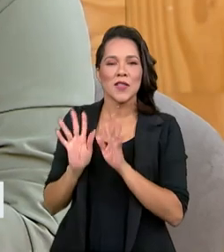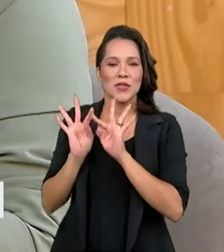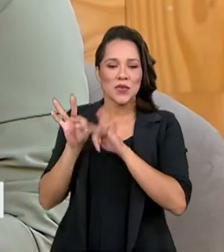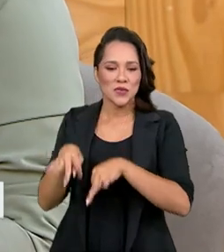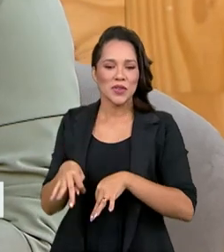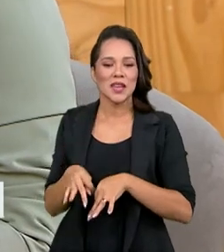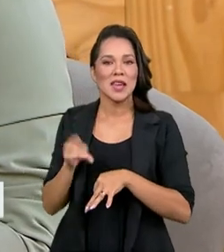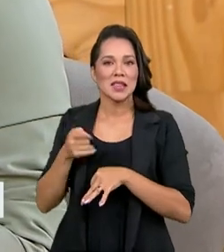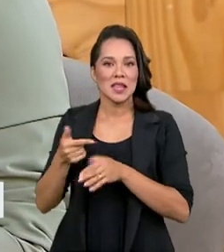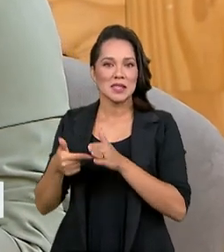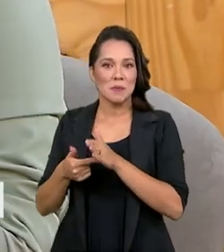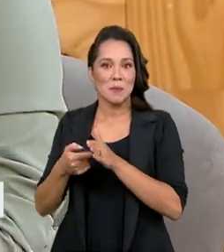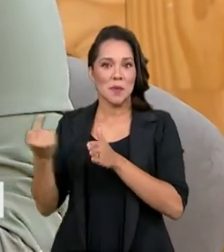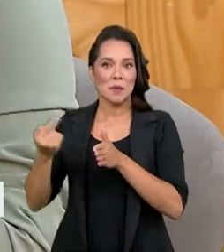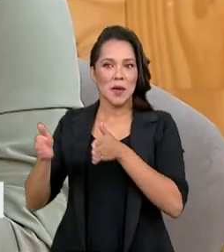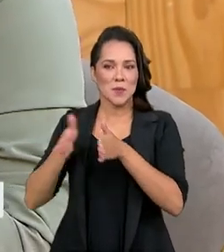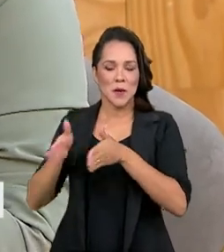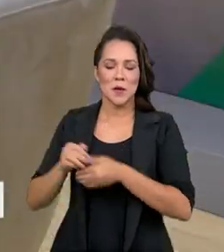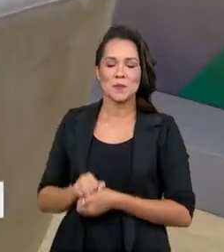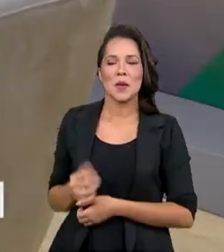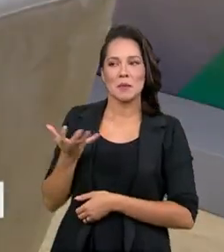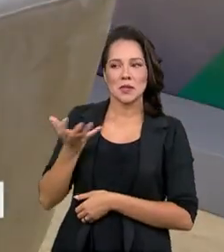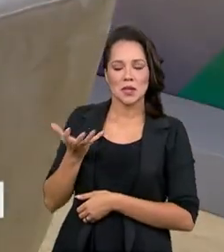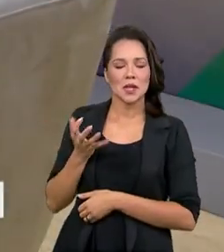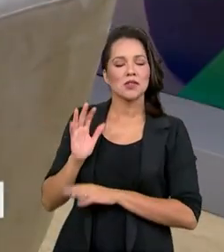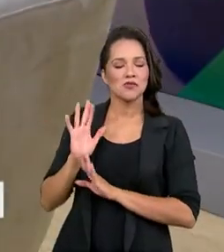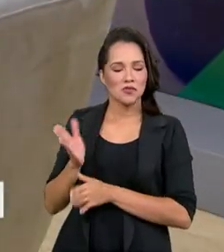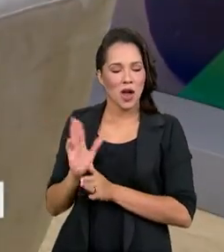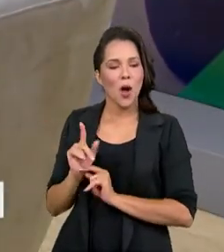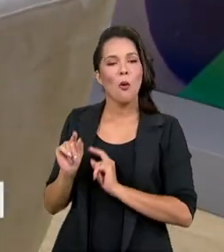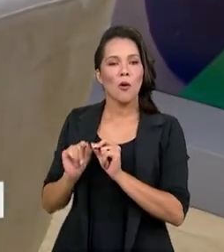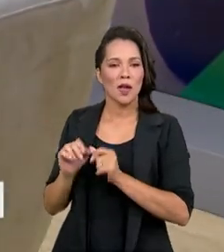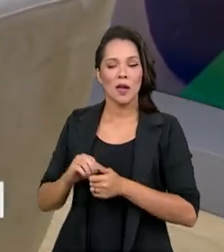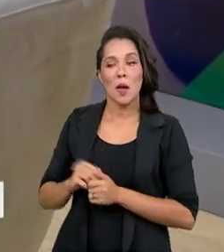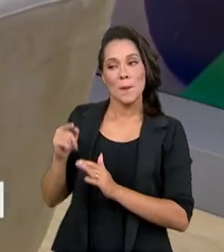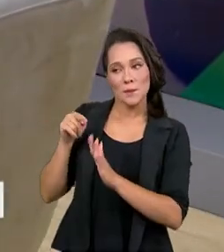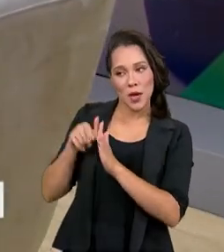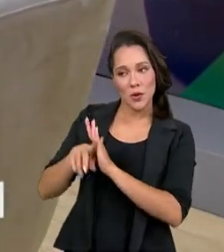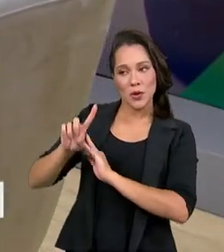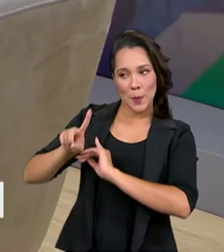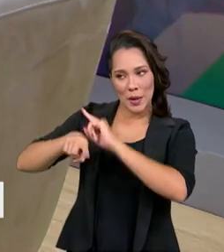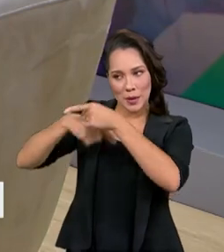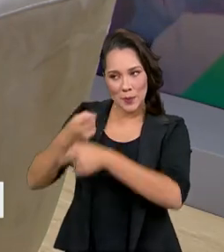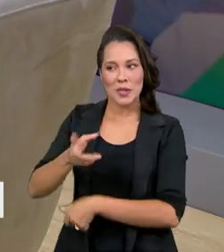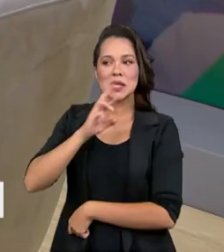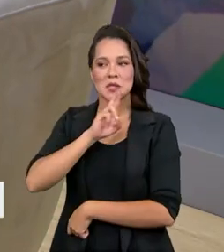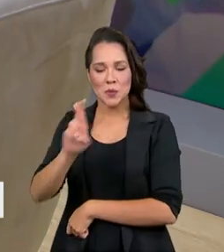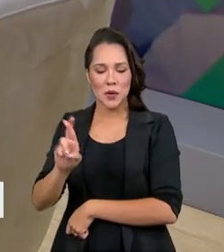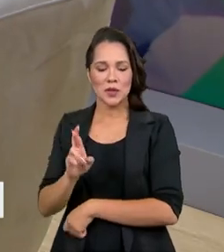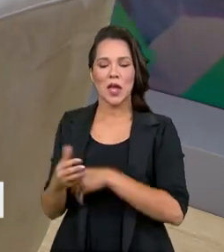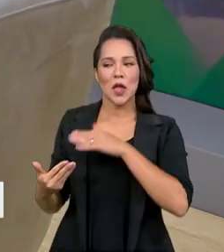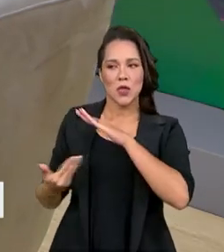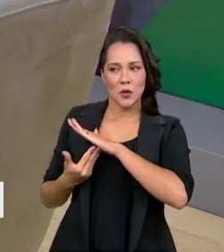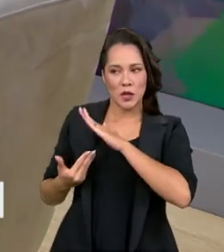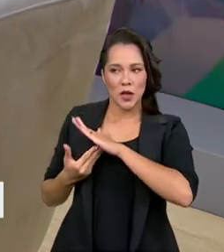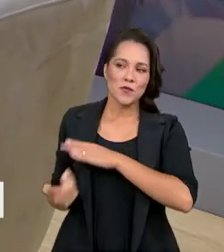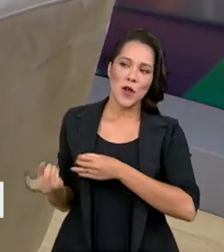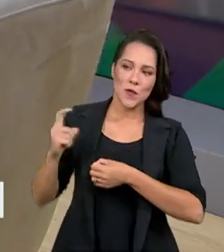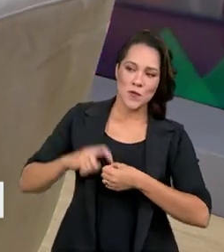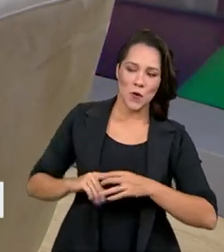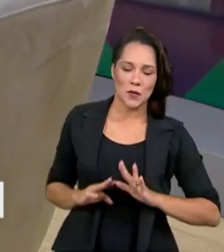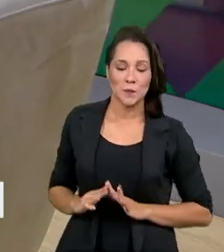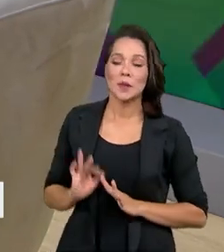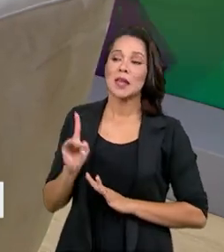fim desse primeiro bloco, mas eu gostaria de já deixar aqui para a senhora uma pergunta para a senhora responder quando a gente retornar do